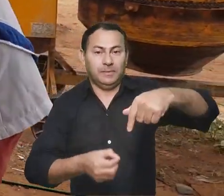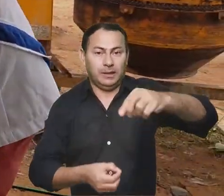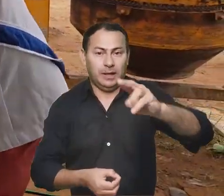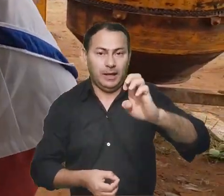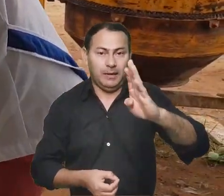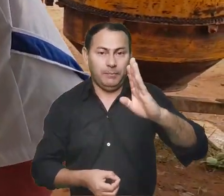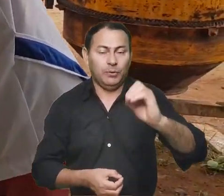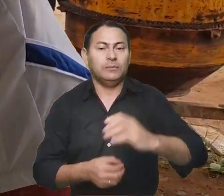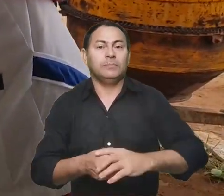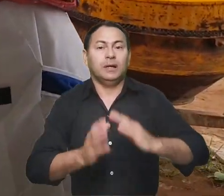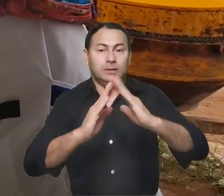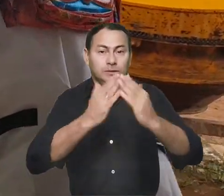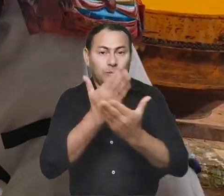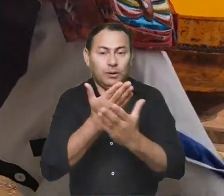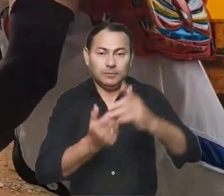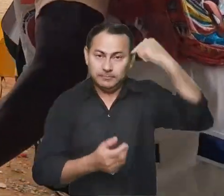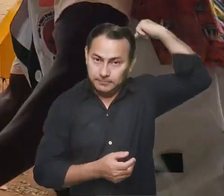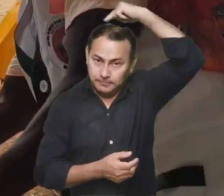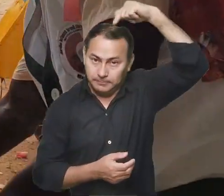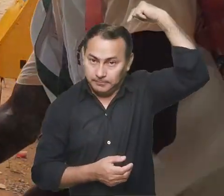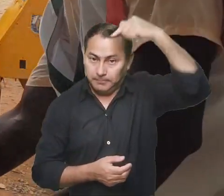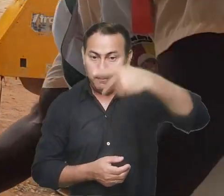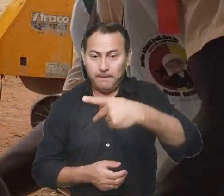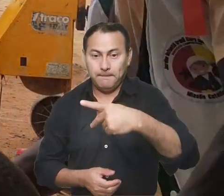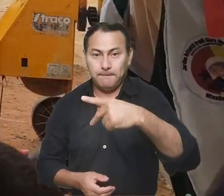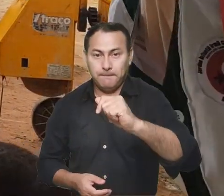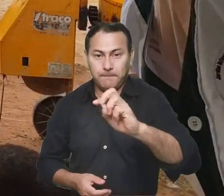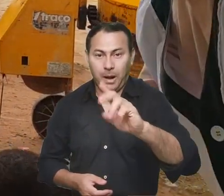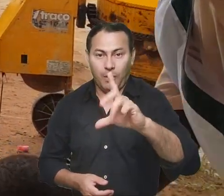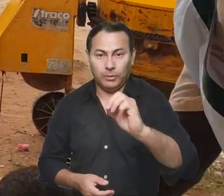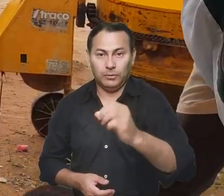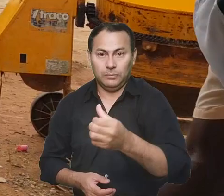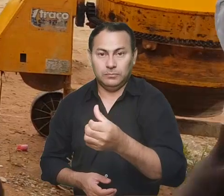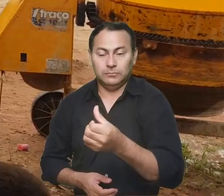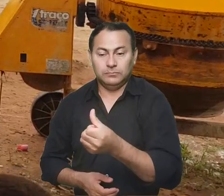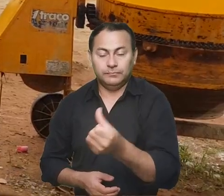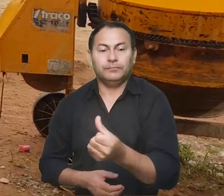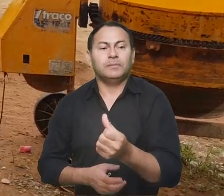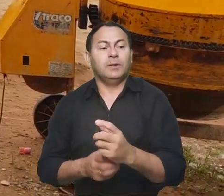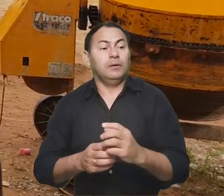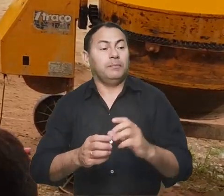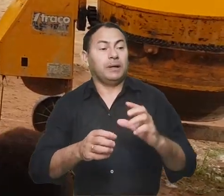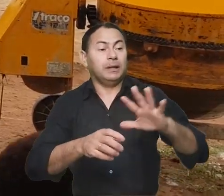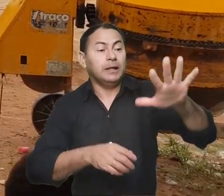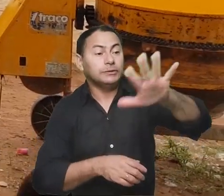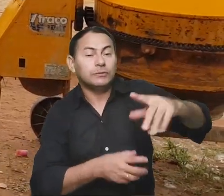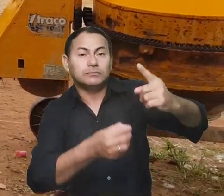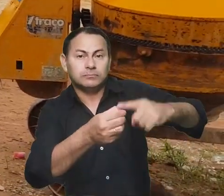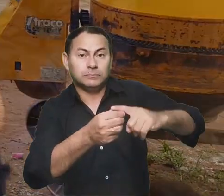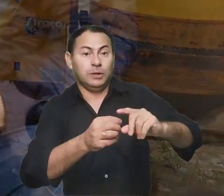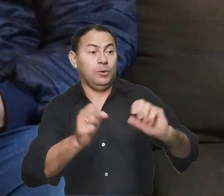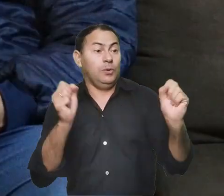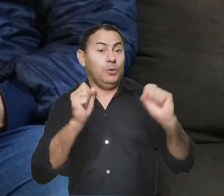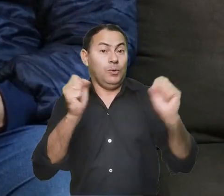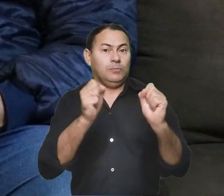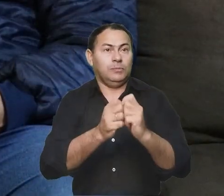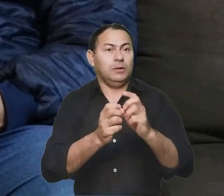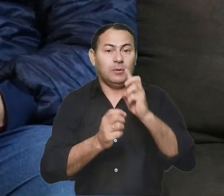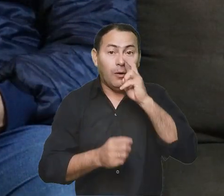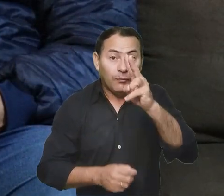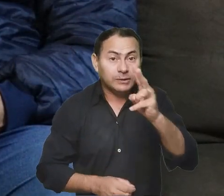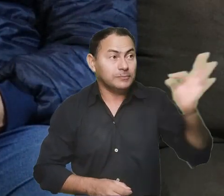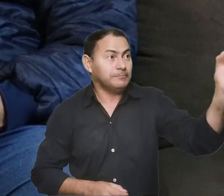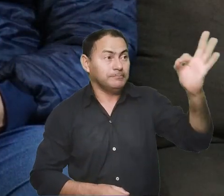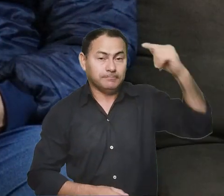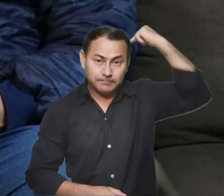à escola São Paulo VI para aquela região. Foi tudo muito maravilhoso, foi realmente a ação